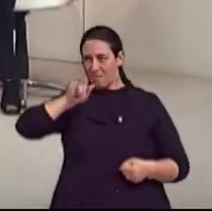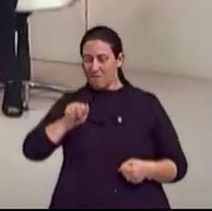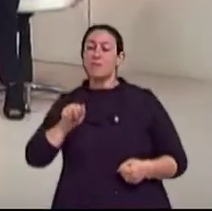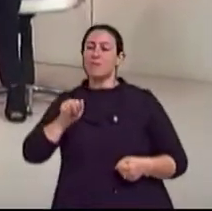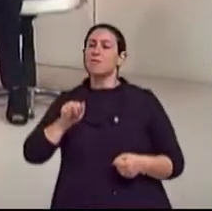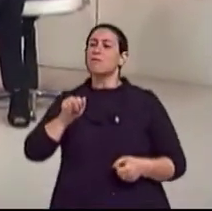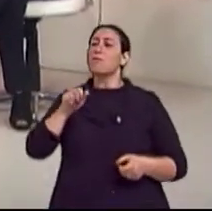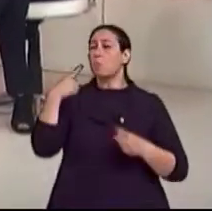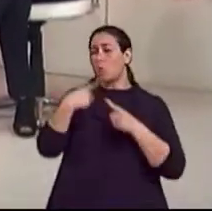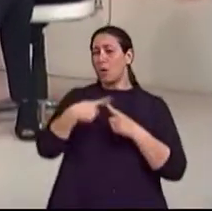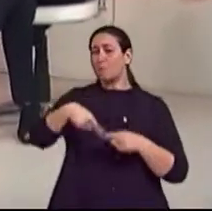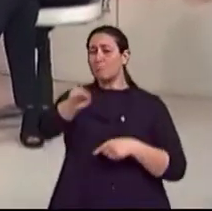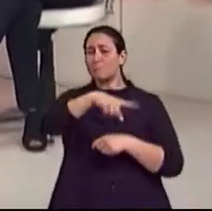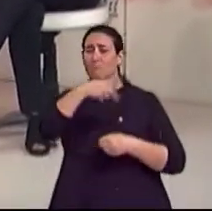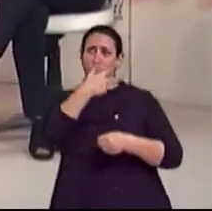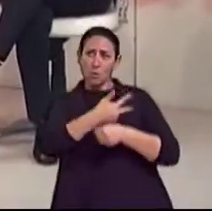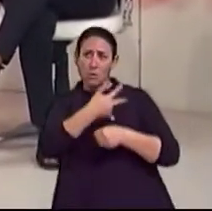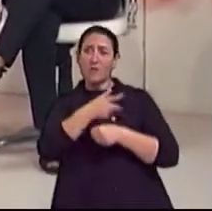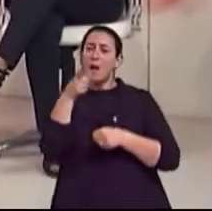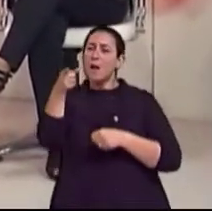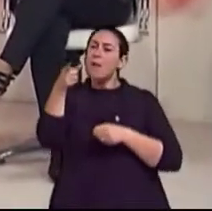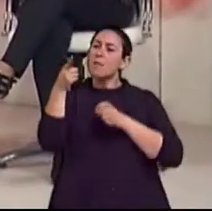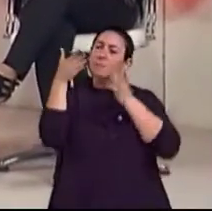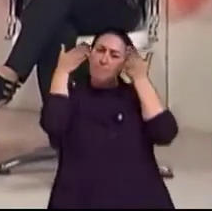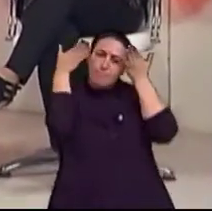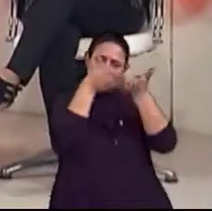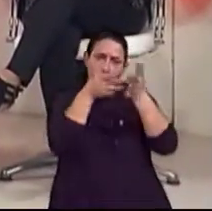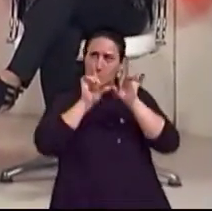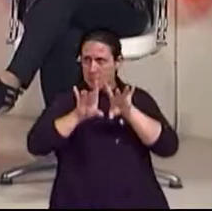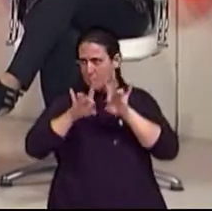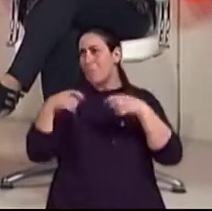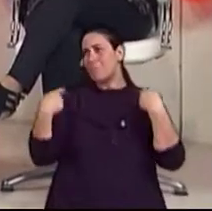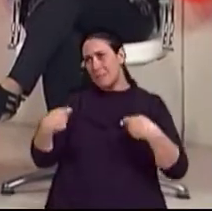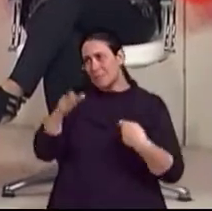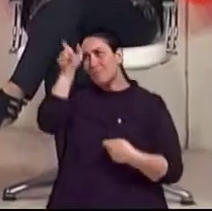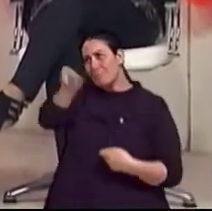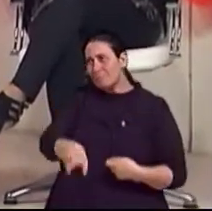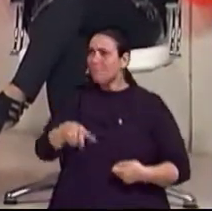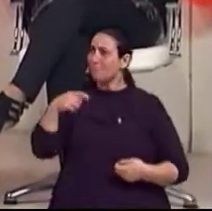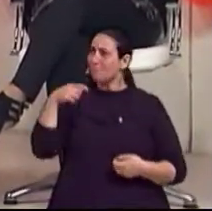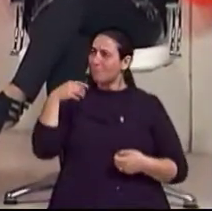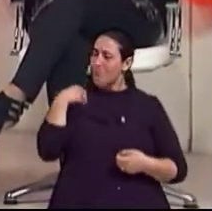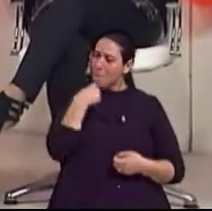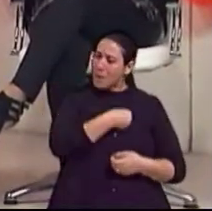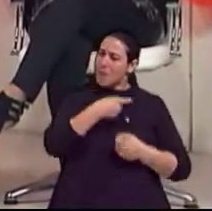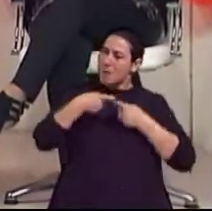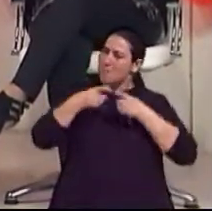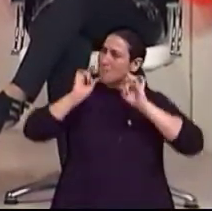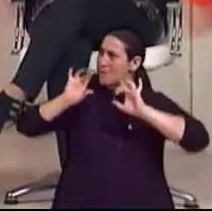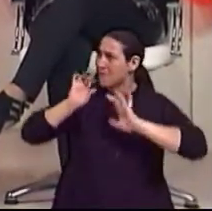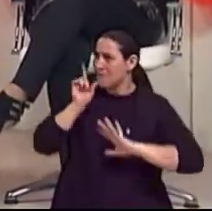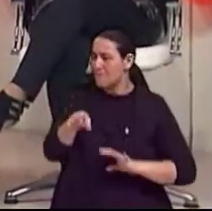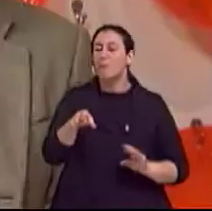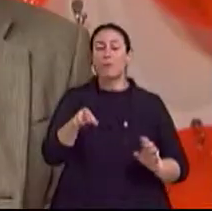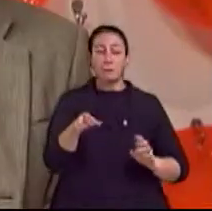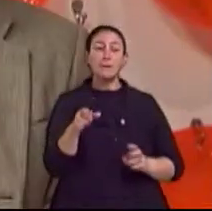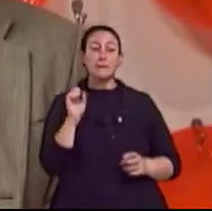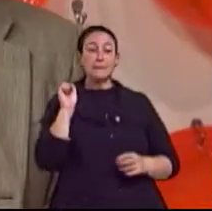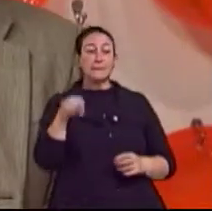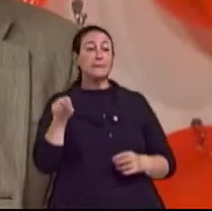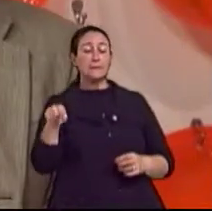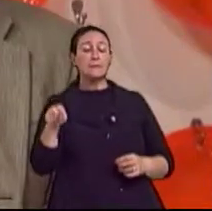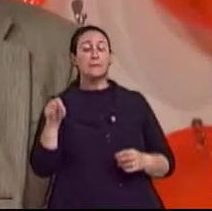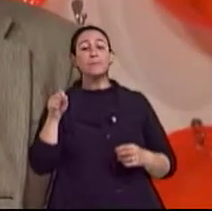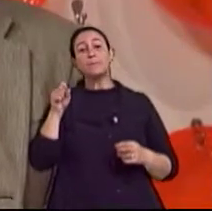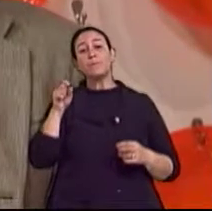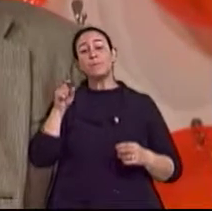idoso do que um paciente de outra faixa etária. Concorda comigo? Sem dúvida. Pesquisas mostram que os geriatras escolhem fazer essa